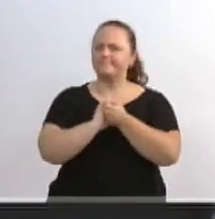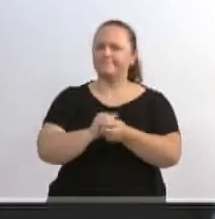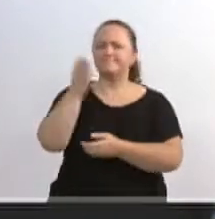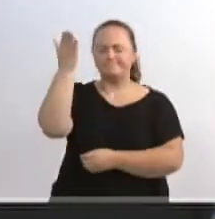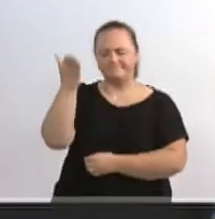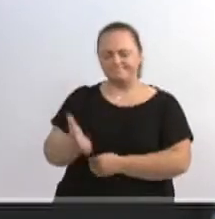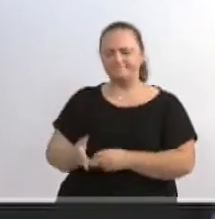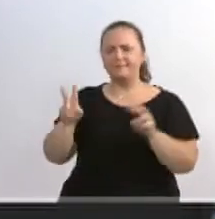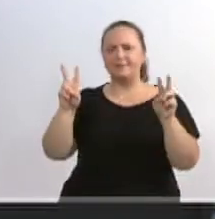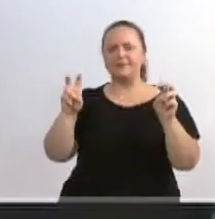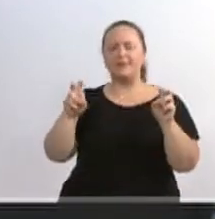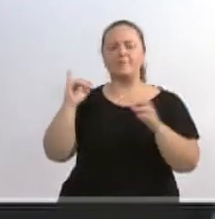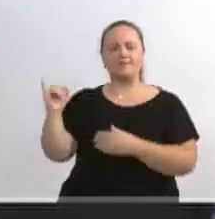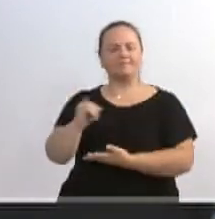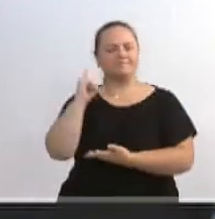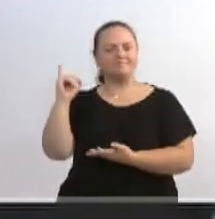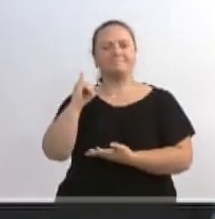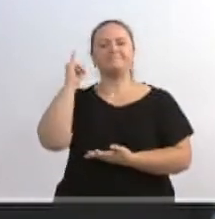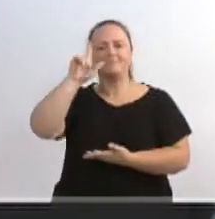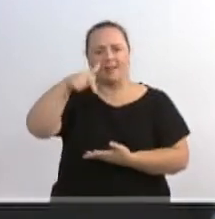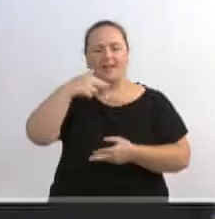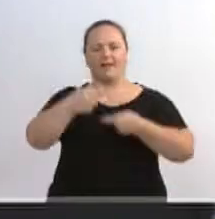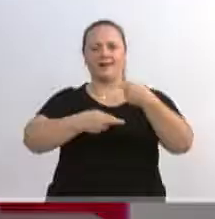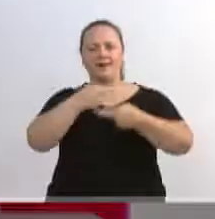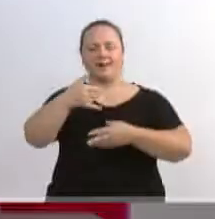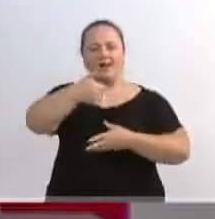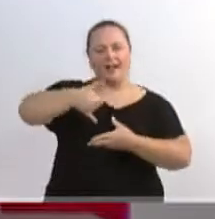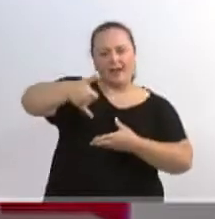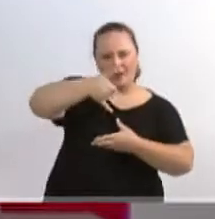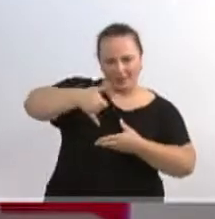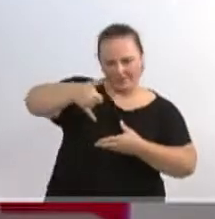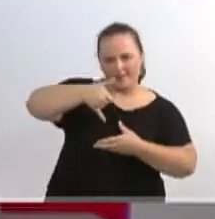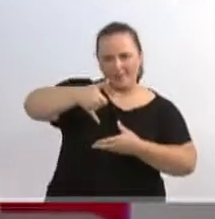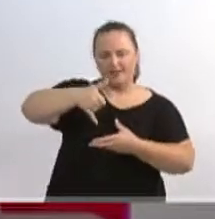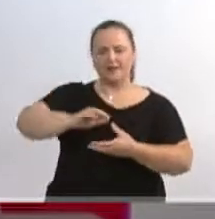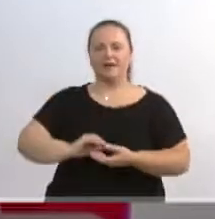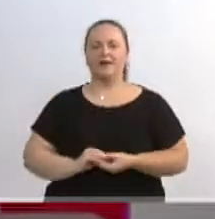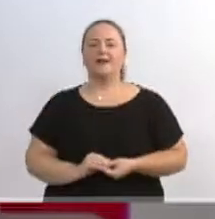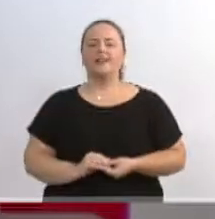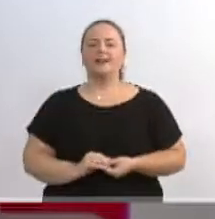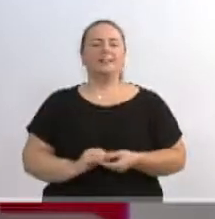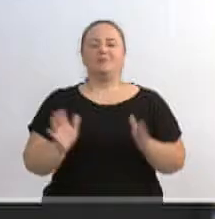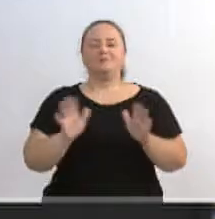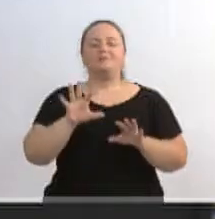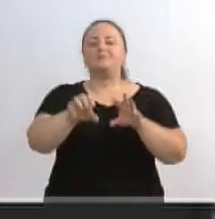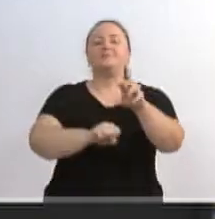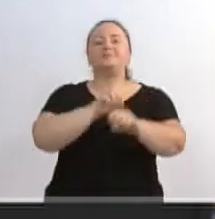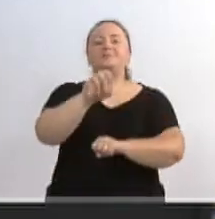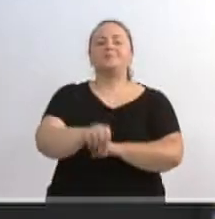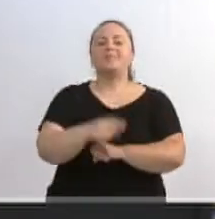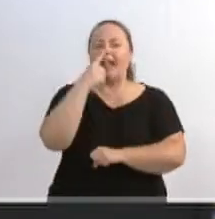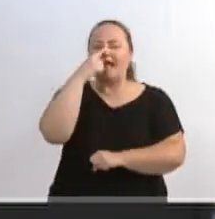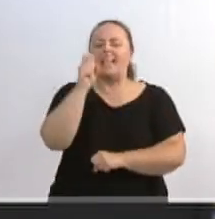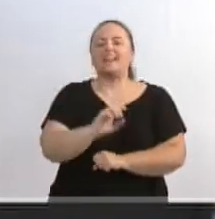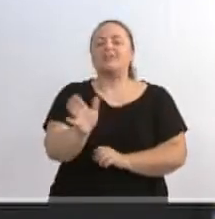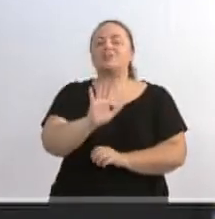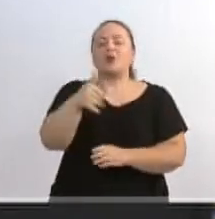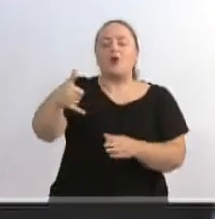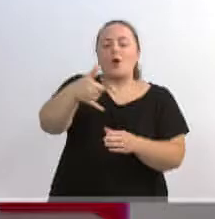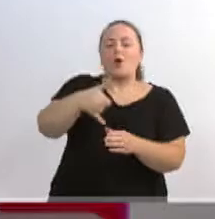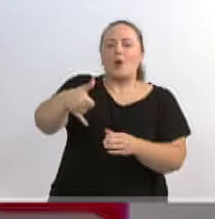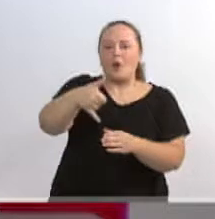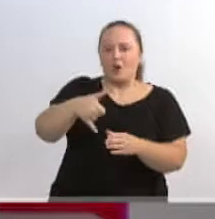por ter tratado um tema tão importante que é esse da coleta de lixo. Coleta de lixo, não. Do óleo reciclado, desculpa.